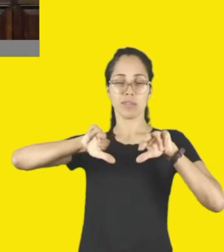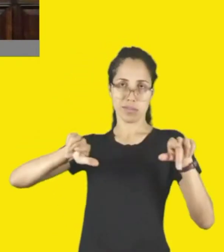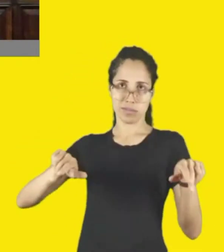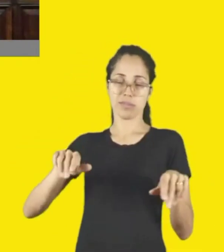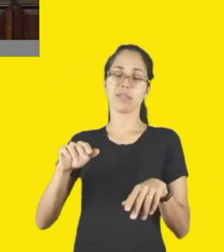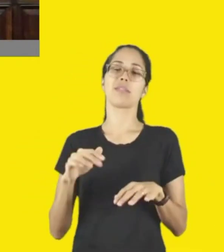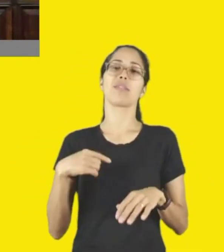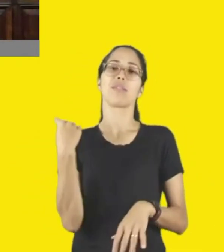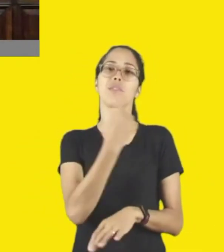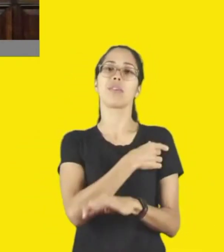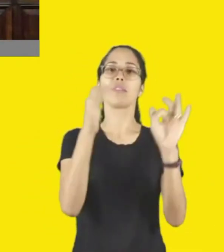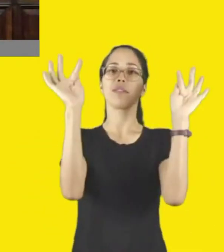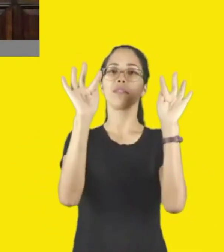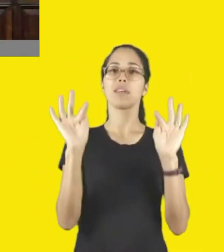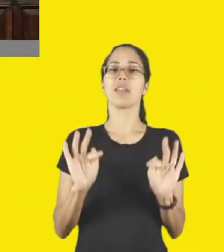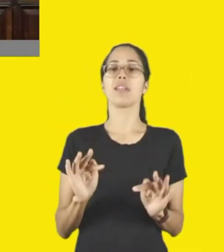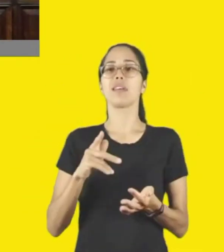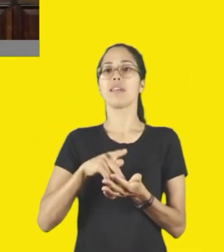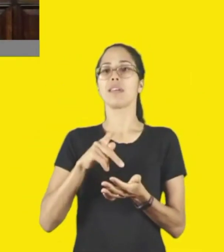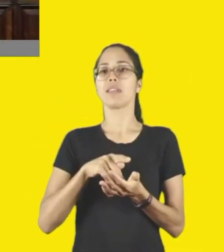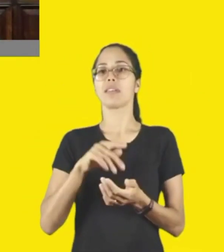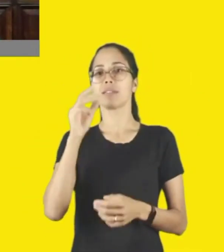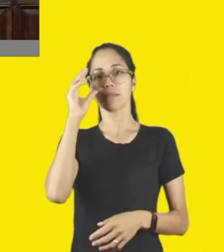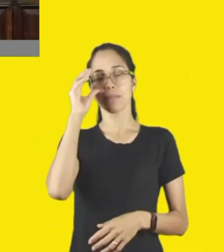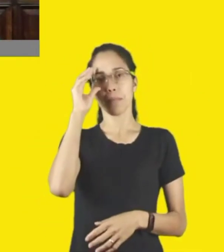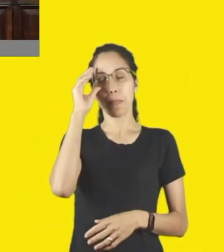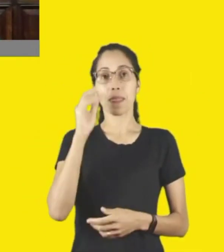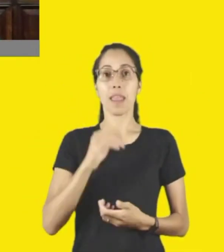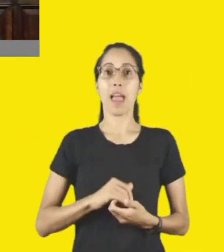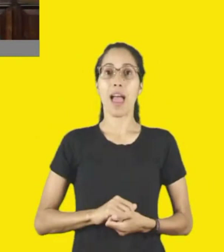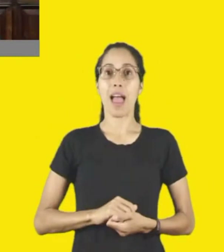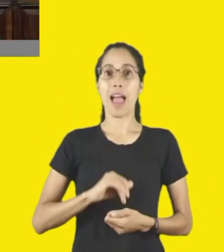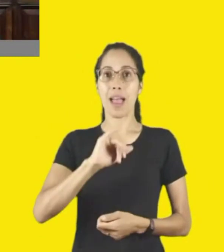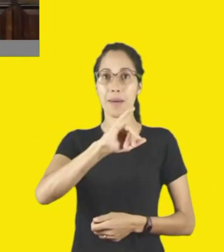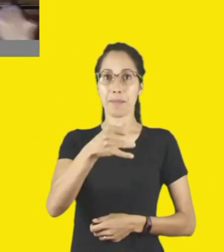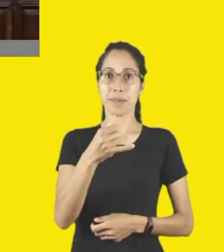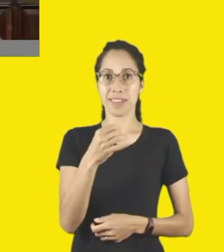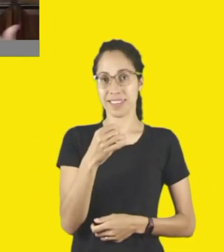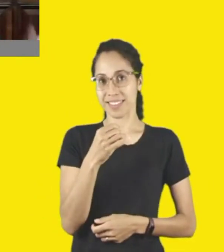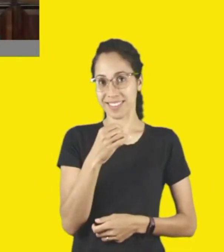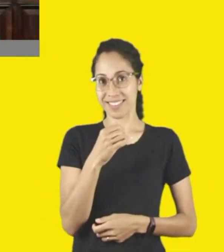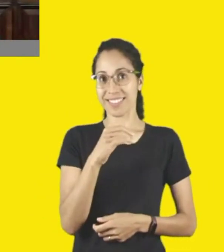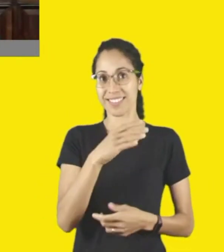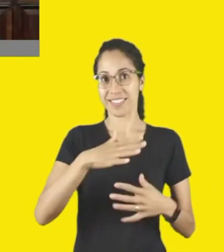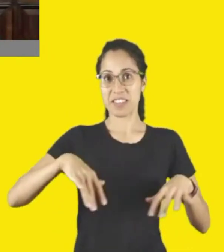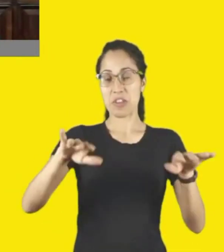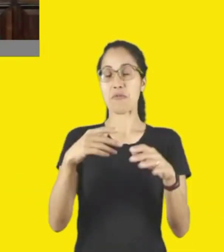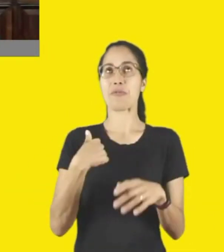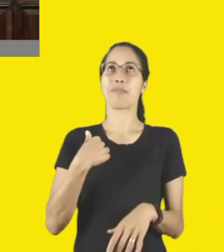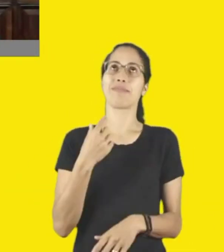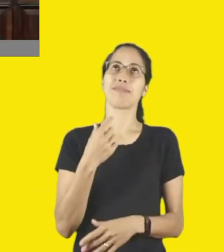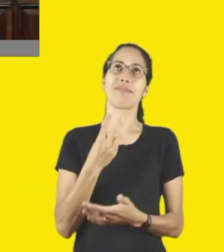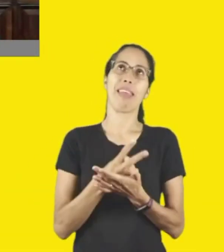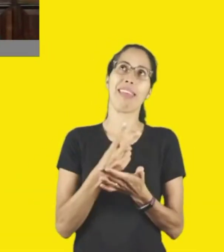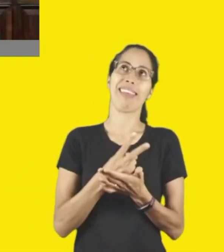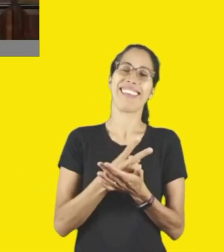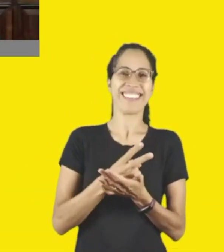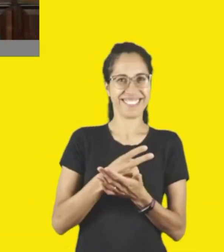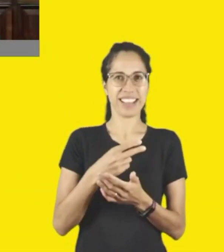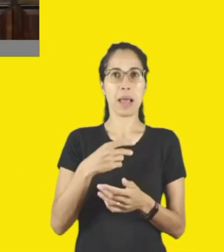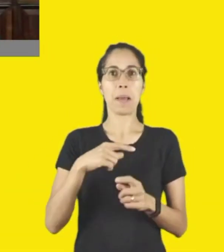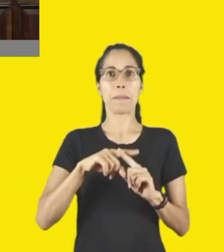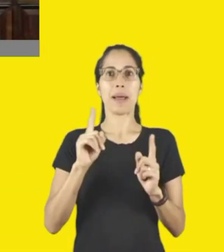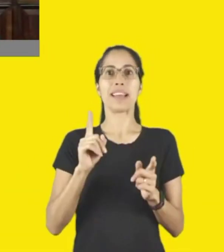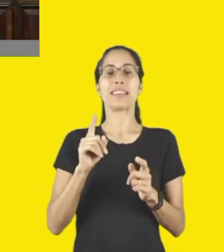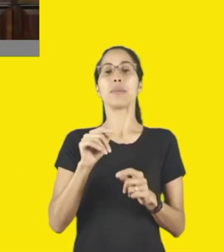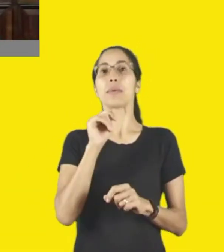importante que aproveitando que tem tantos sugestores municipais, eu sou muito repetitiva, mas eu acho que repetindo a gente consegue, a literatura